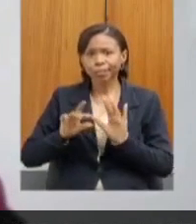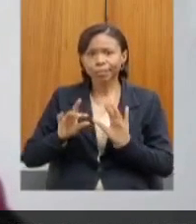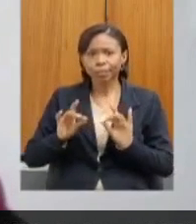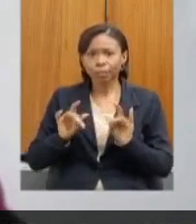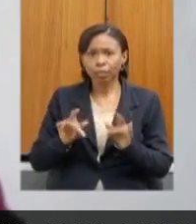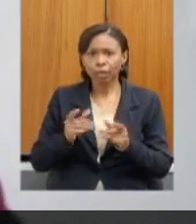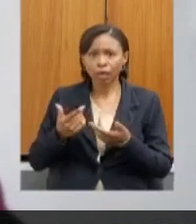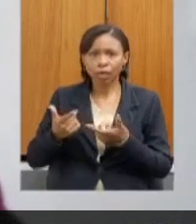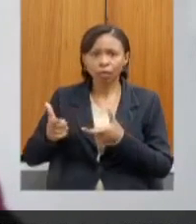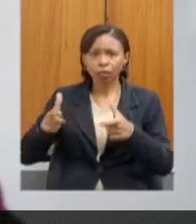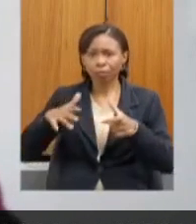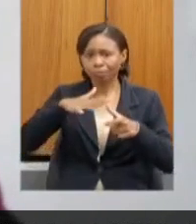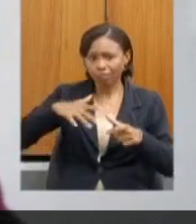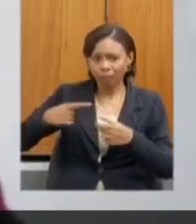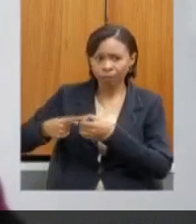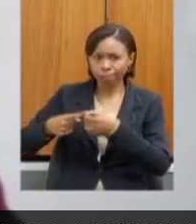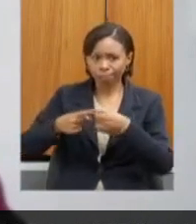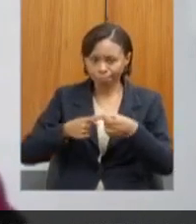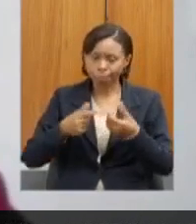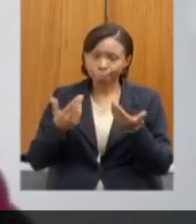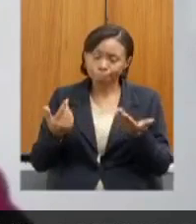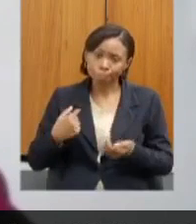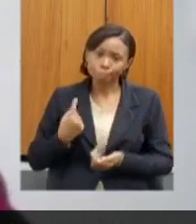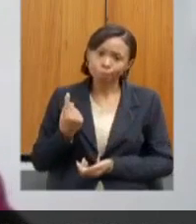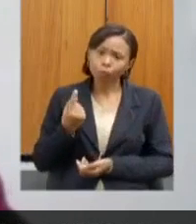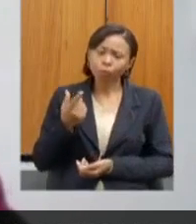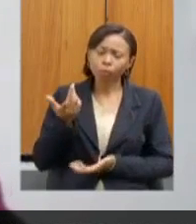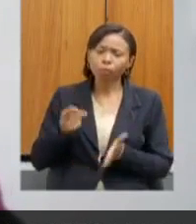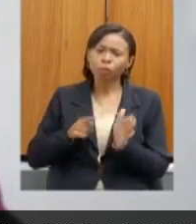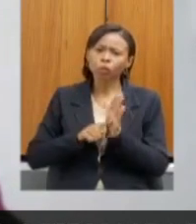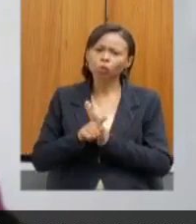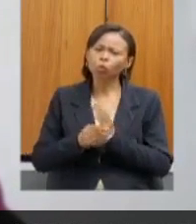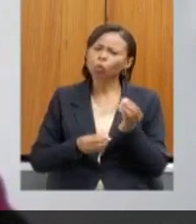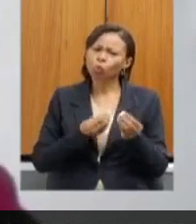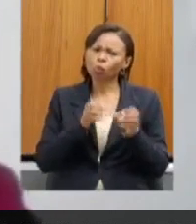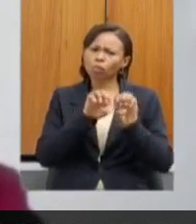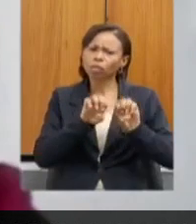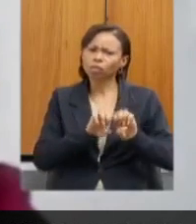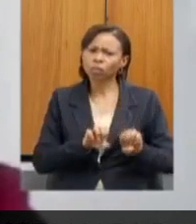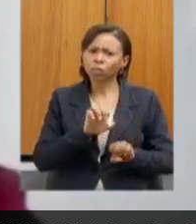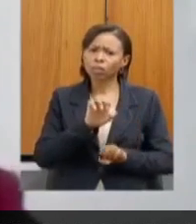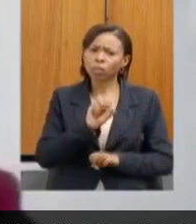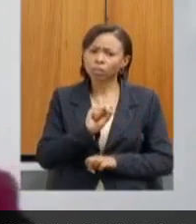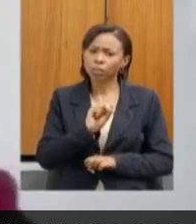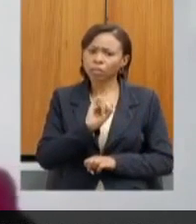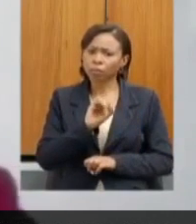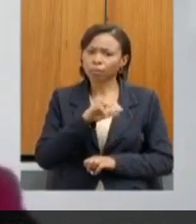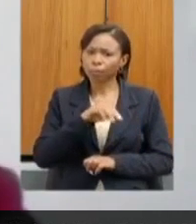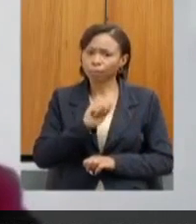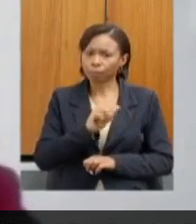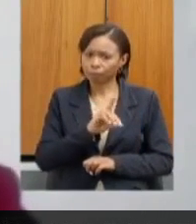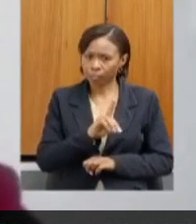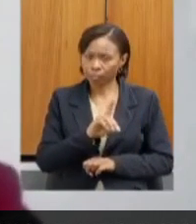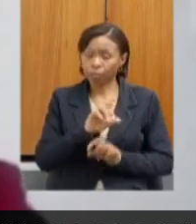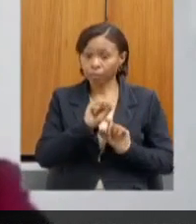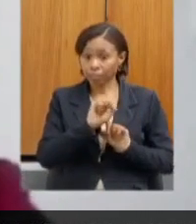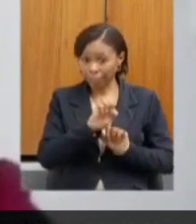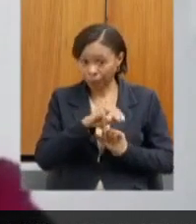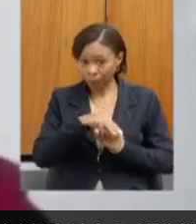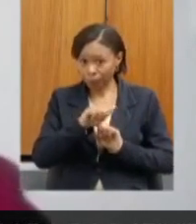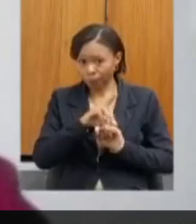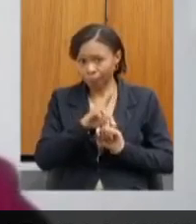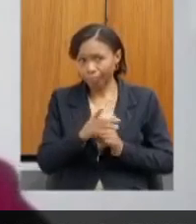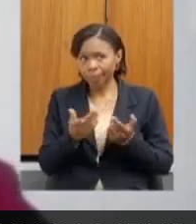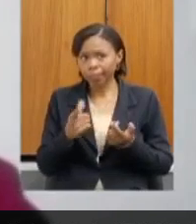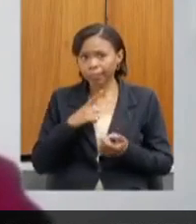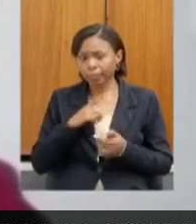enfim, a minha pergunta é, primeiro, qual a estrutura da SEMAD que tem para garantir o cumprimento de condicionantes